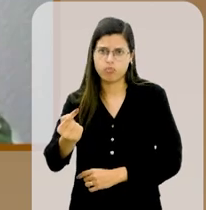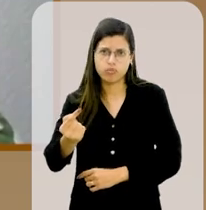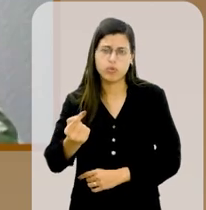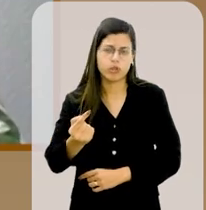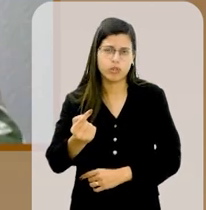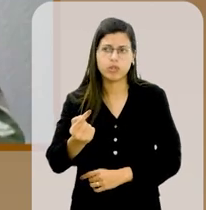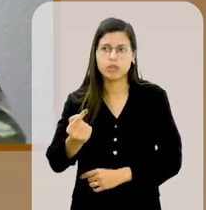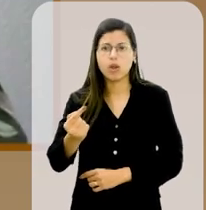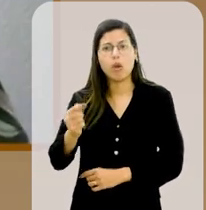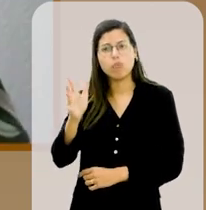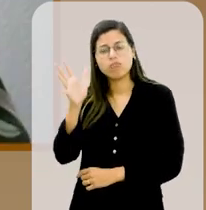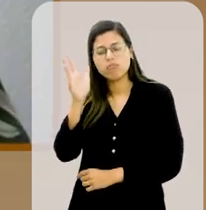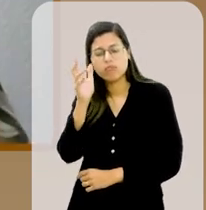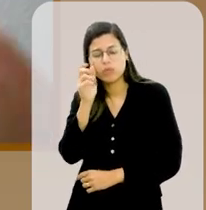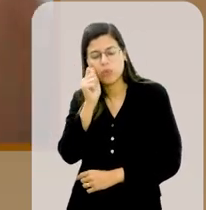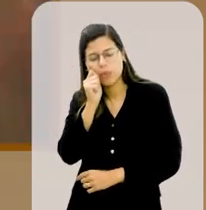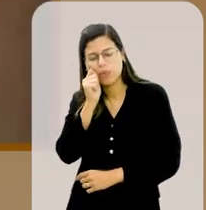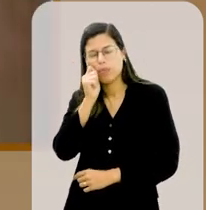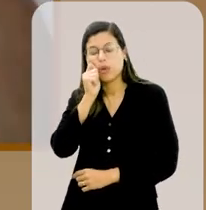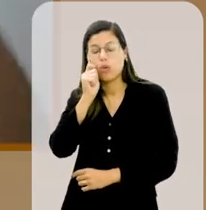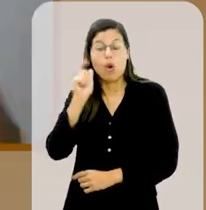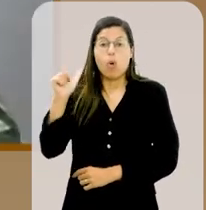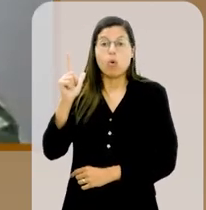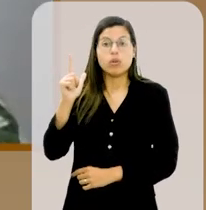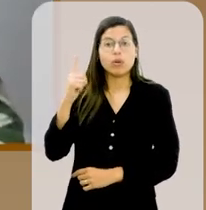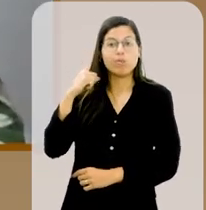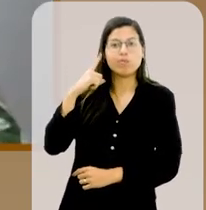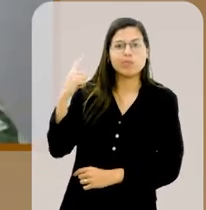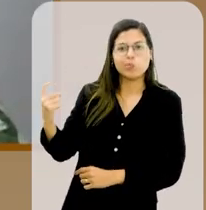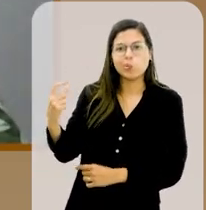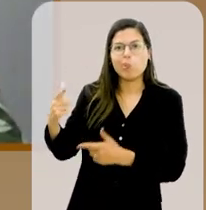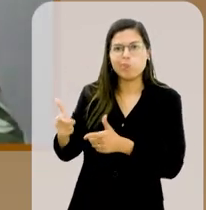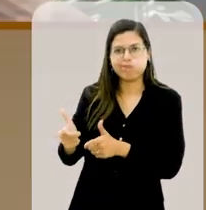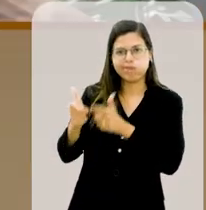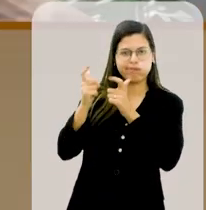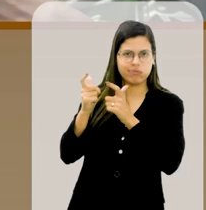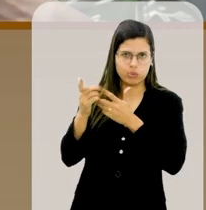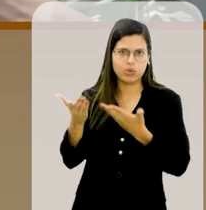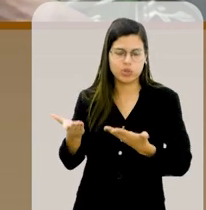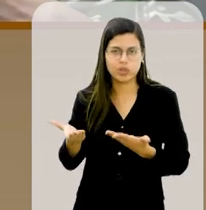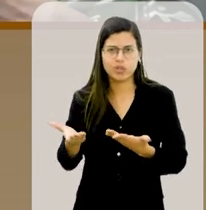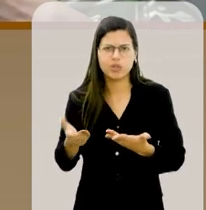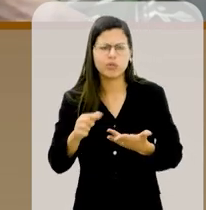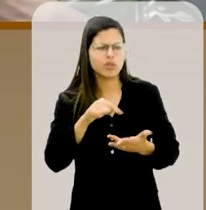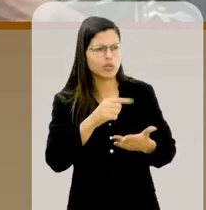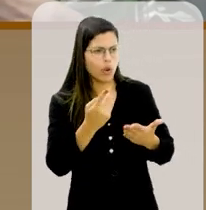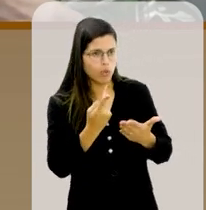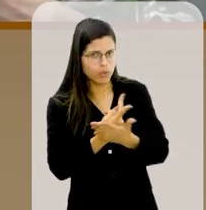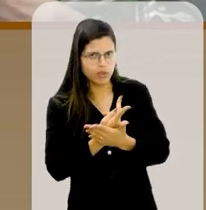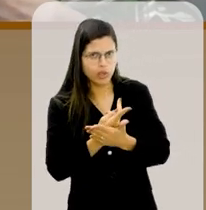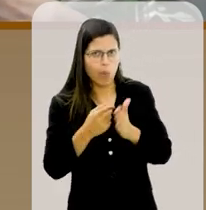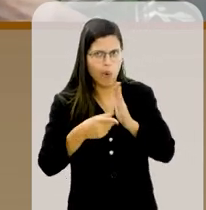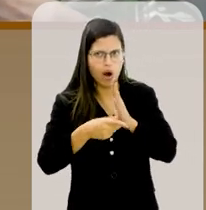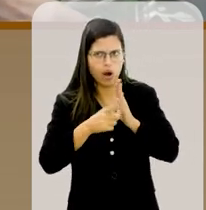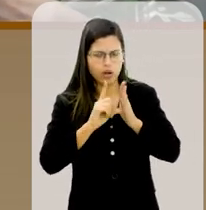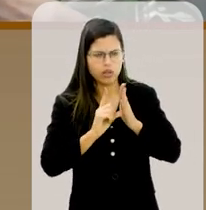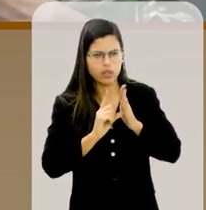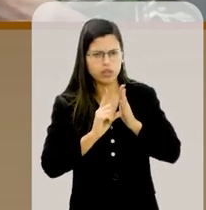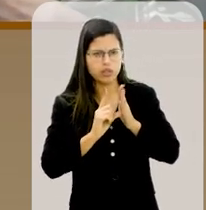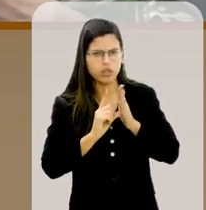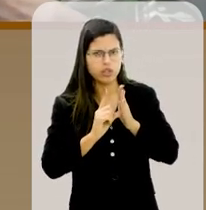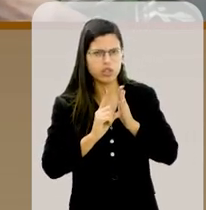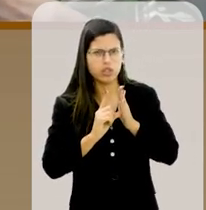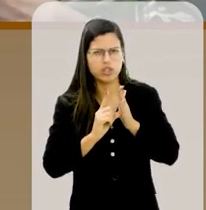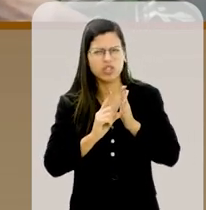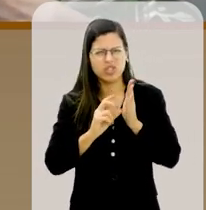mais, eu estava dormindo quando eu acordei com o tiro e coloquei... Esse fato ocorreu um pouco antes de